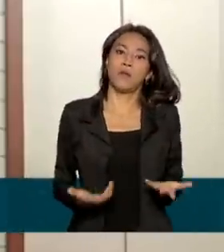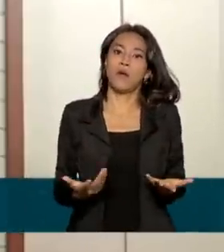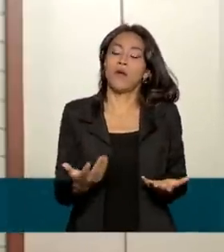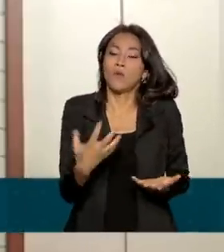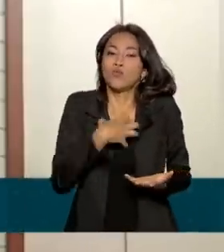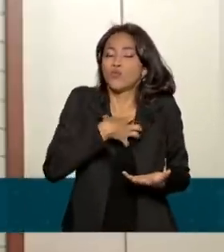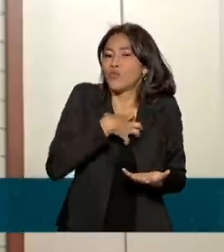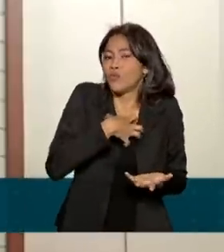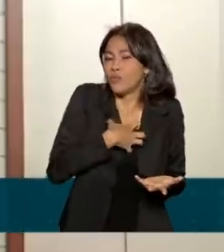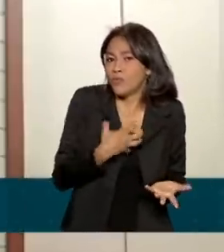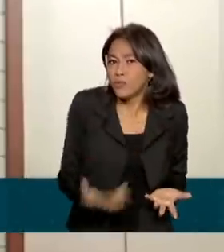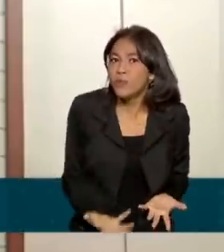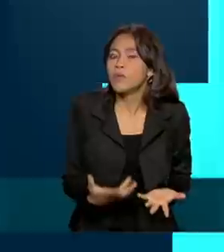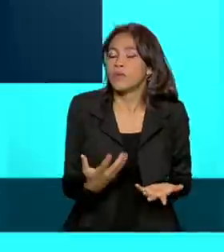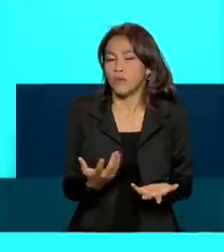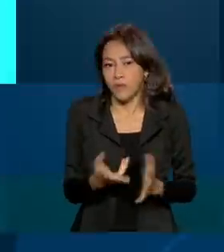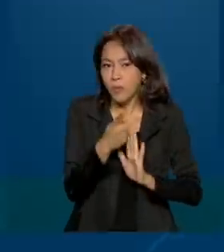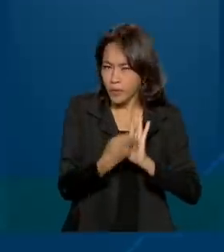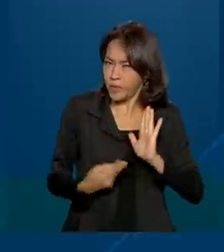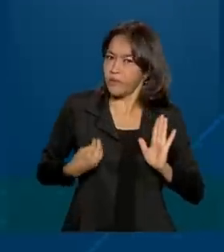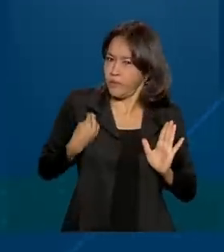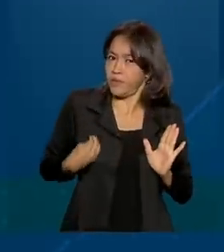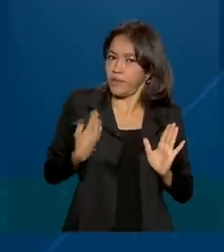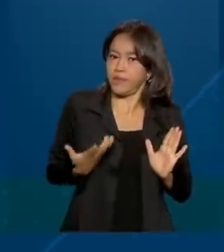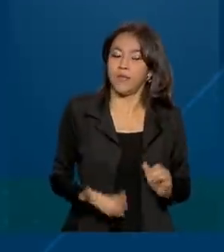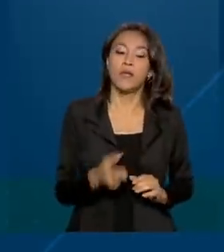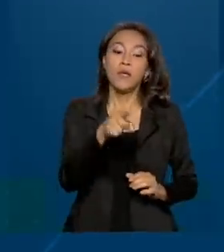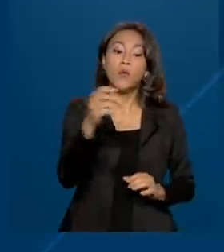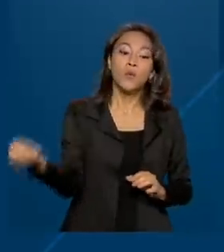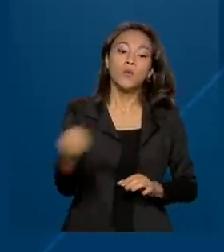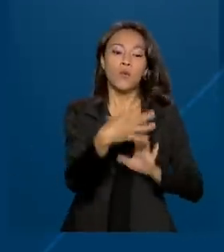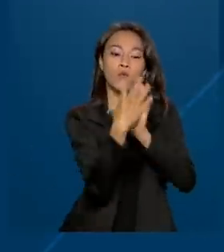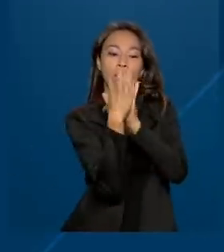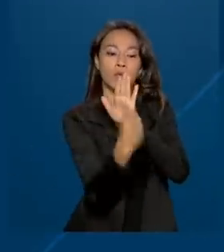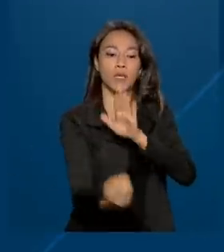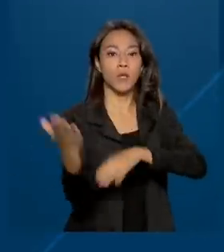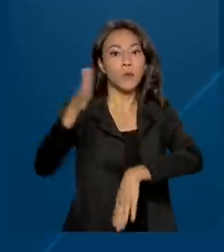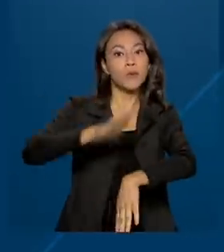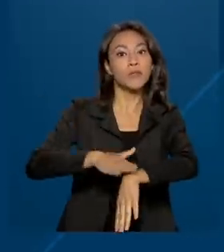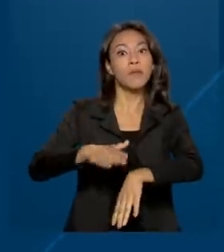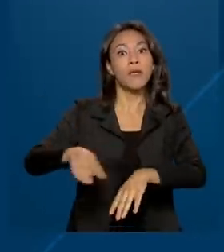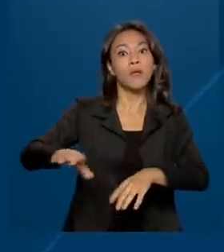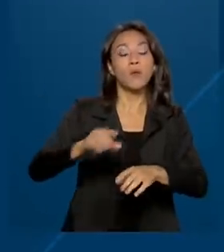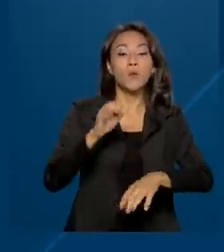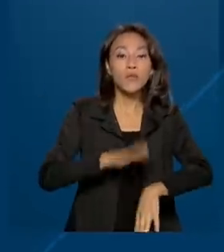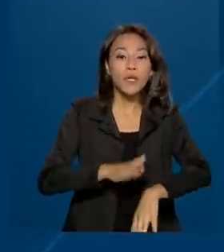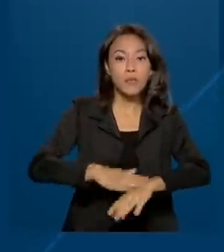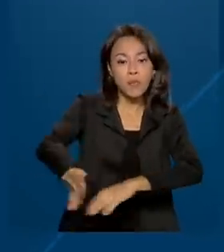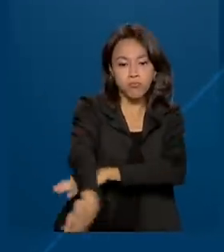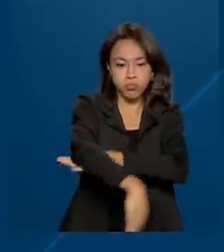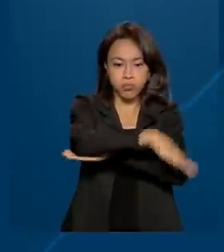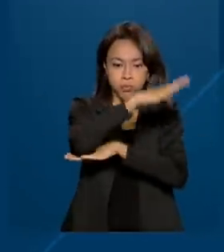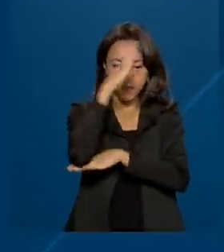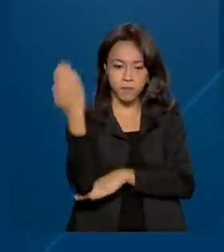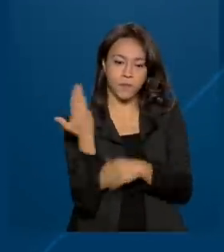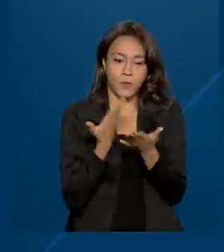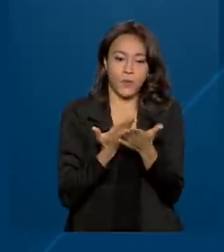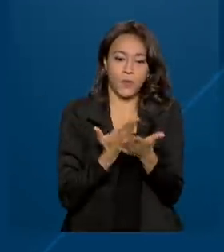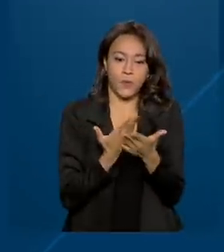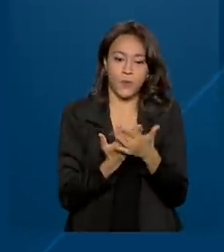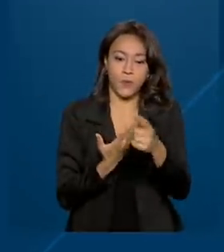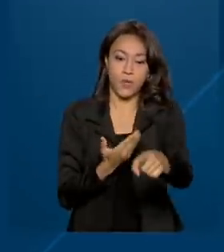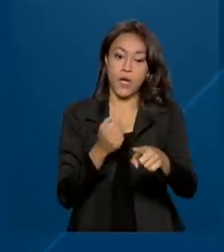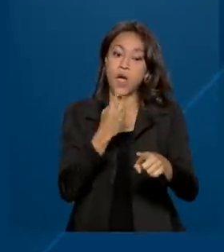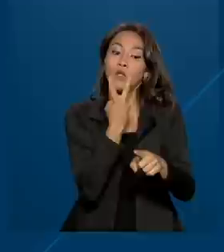afinidades, de acordo com os seus projetos de vida. O novo modelo também amplia o ensino em tempo integral e aumenta a carga horária mínima do ensino médio